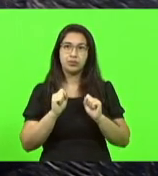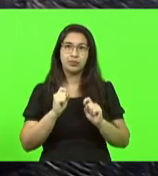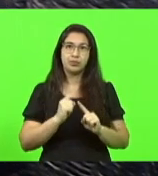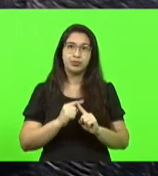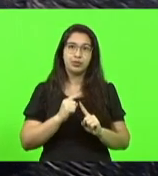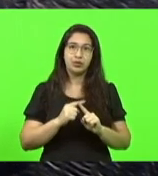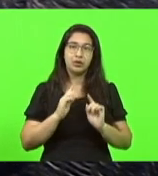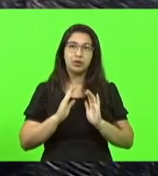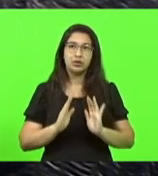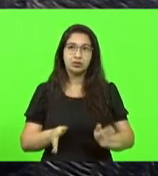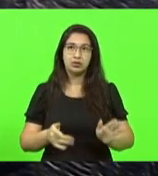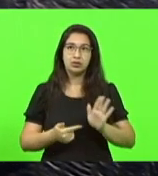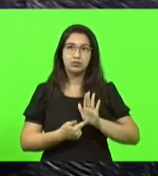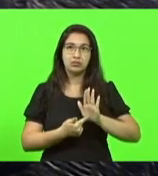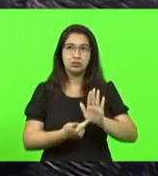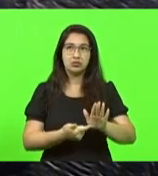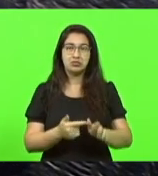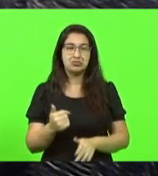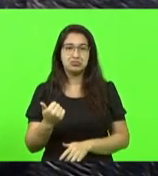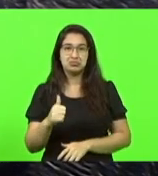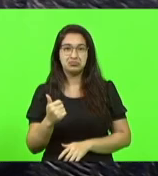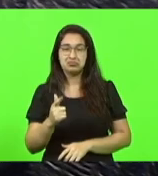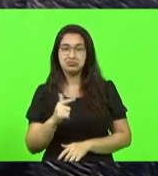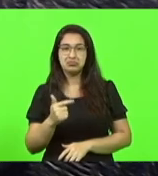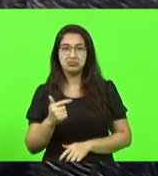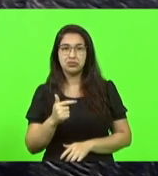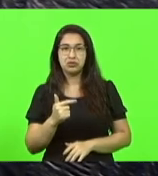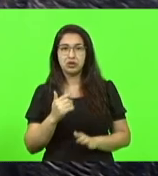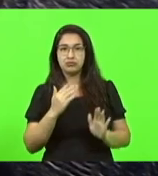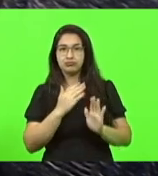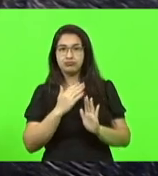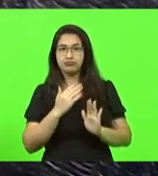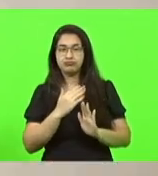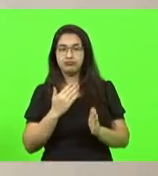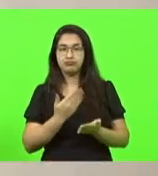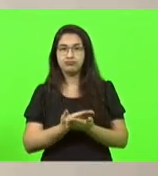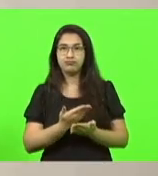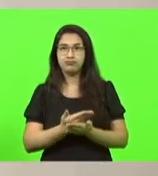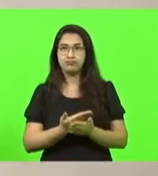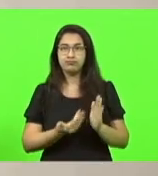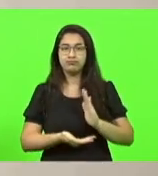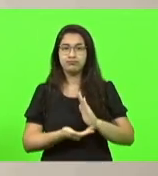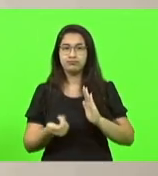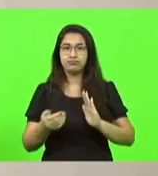emenda sequer foi apreciada. Requerimento de referir, deputado. Retirada de pauta.